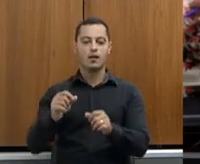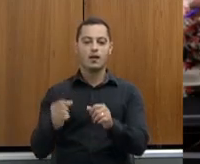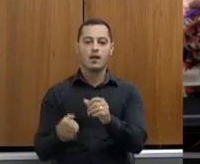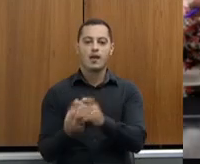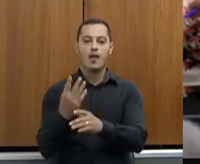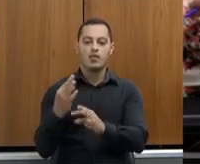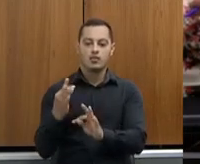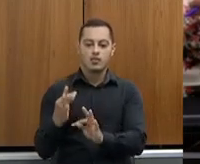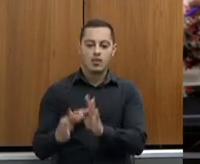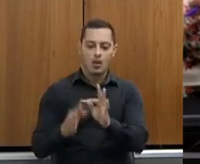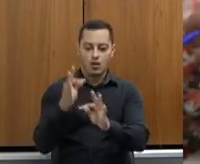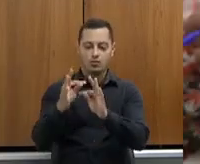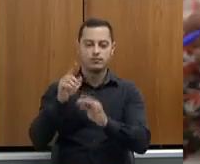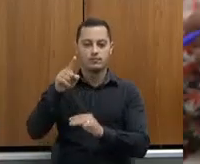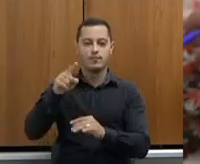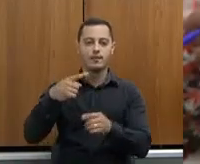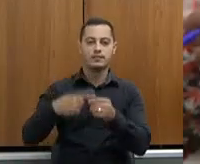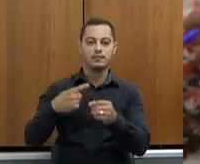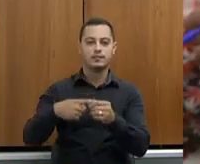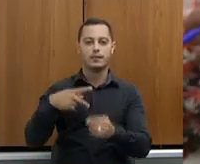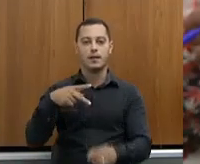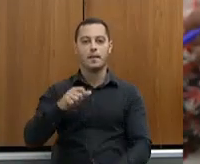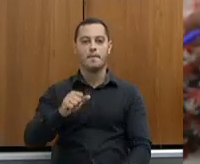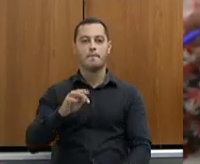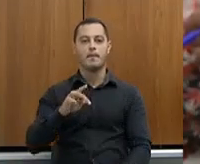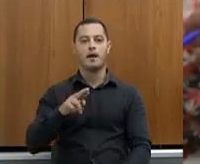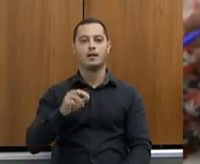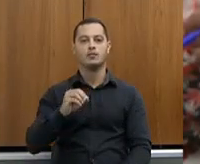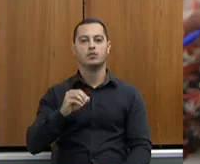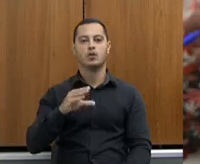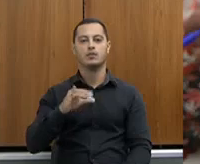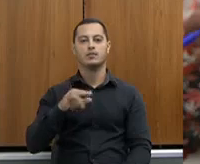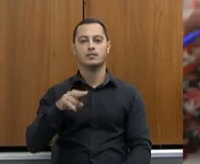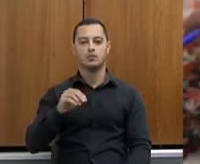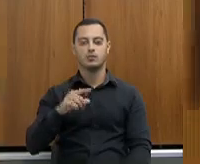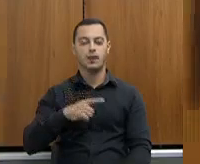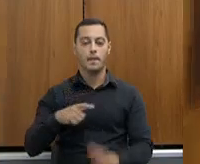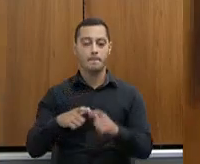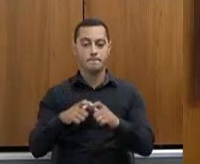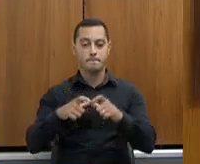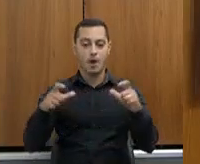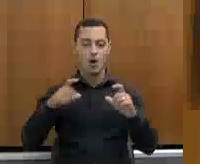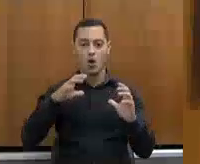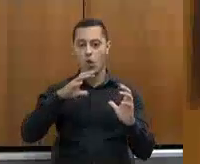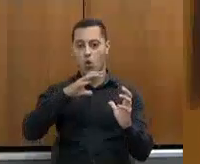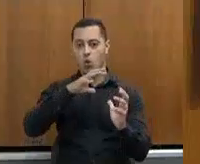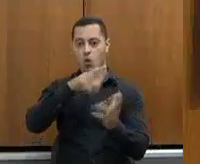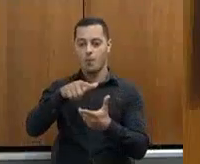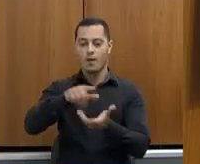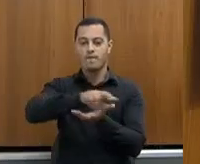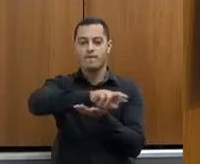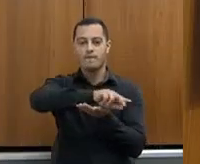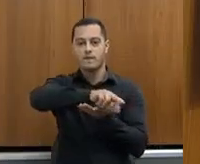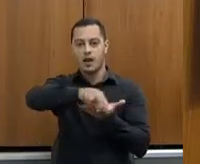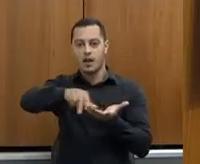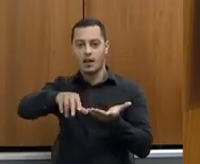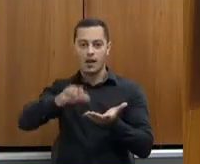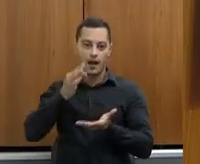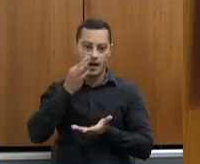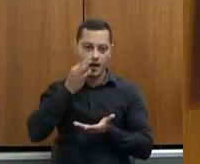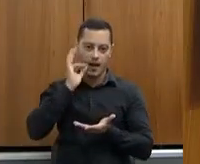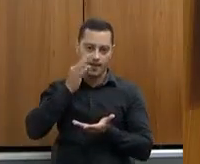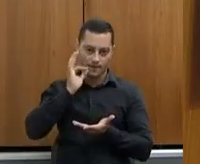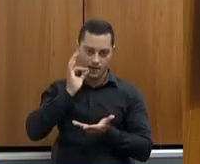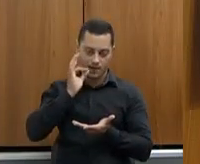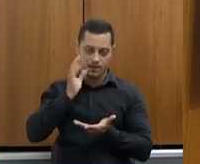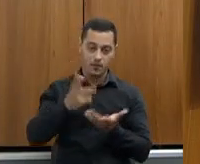Nós temos lá em patrocínio o maior banco de germoplasma de café do mundo, onde nós temos as maiores variedades. E a pesquisa que a Epamig faz